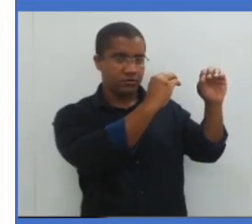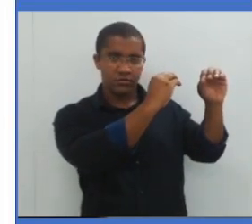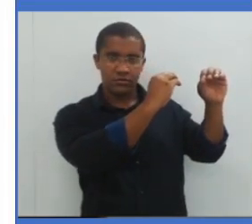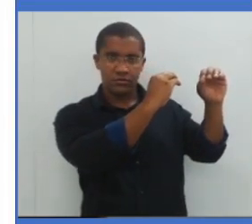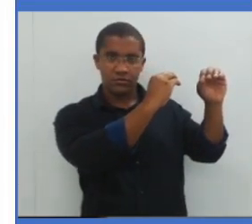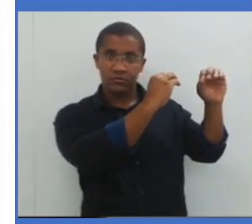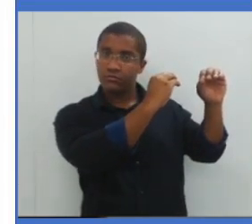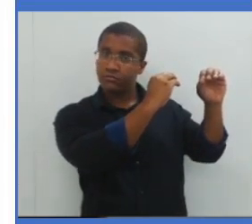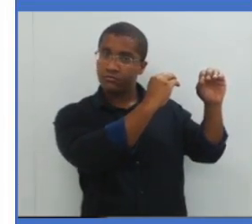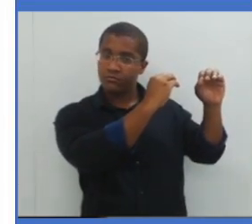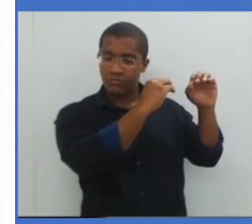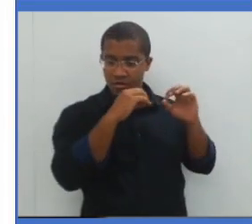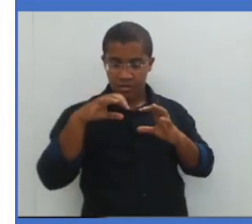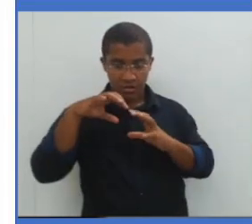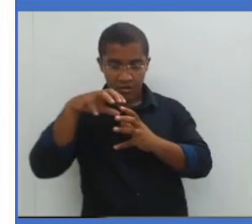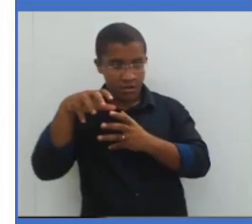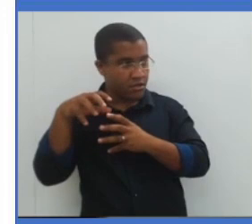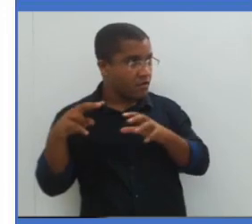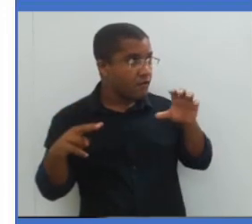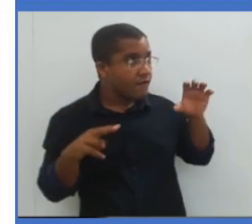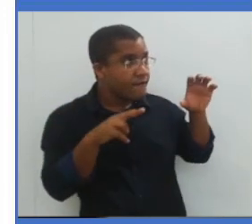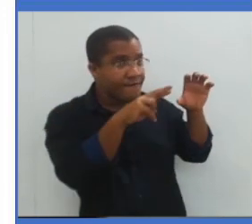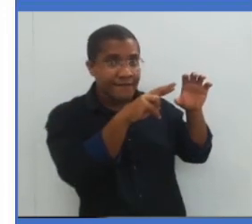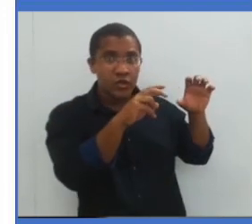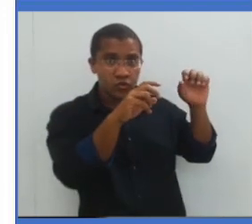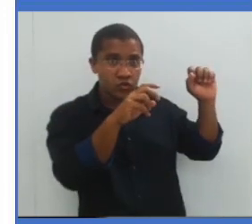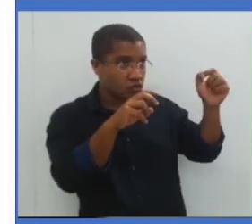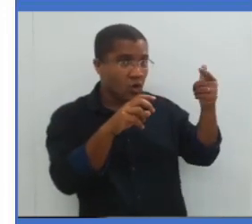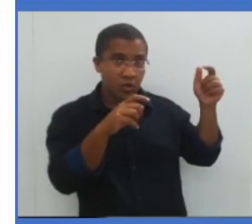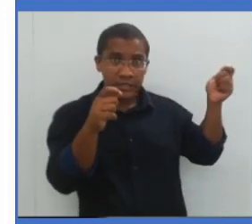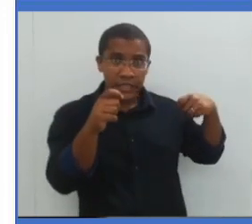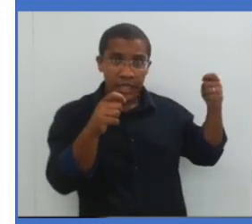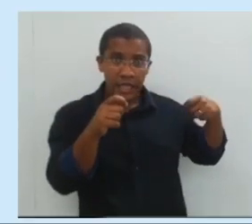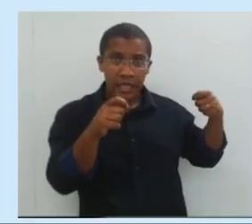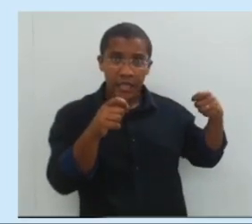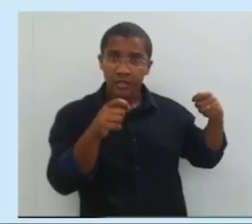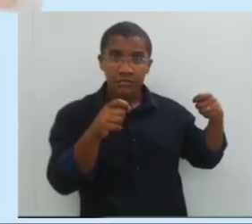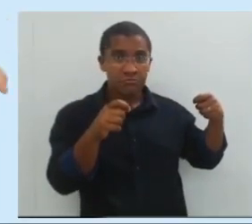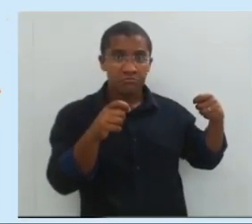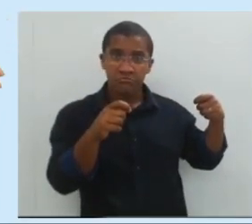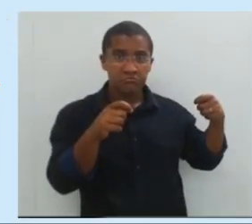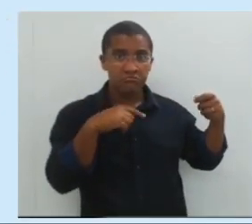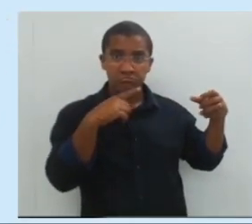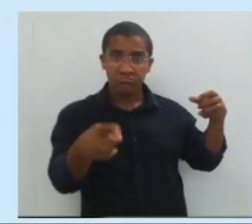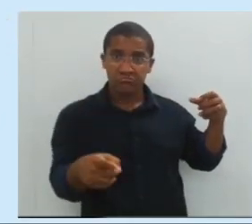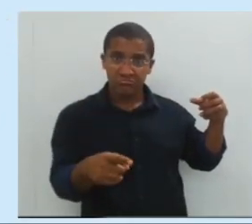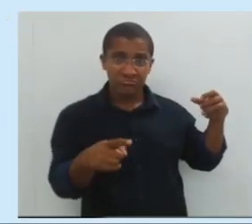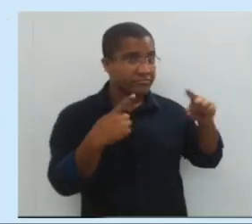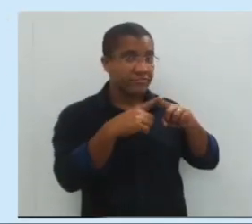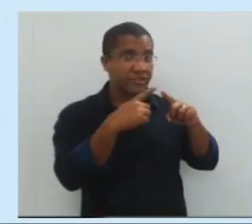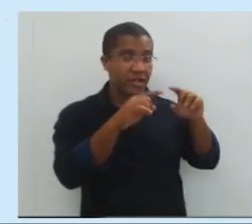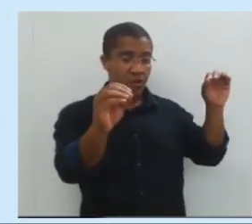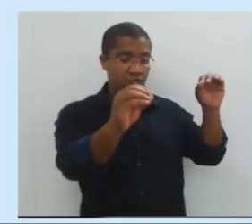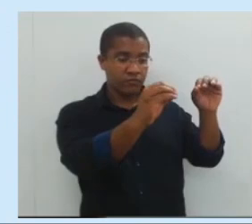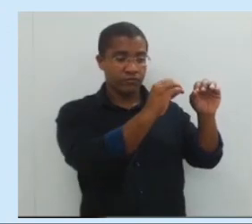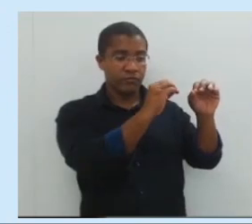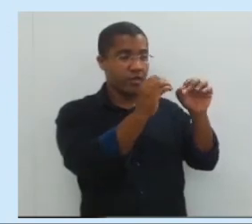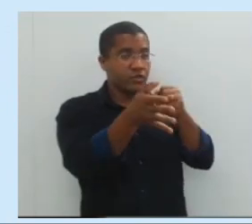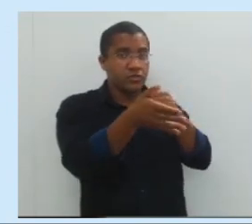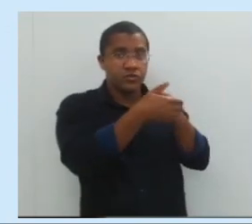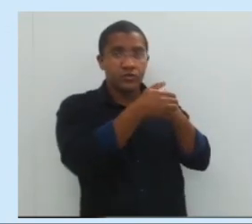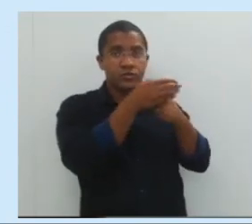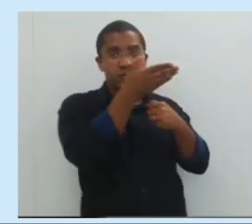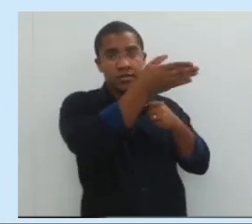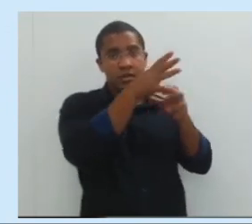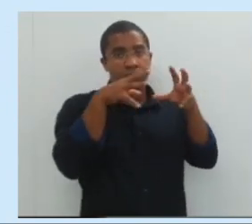encobrindo o Sol totalmente. Fazendo uma sombra. Eclipse total do Sol.